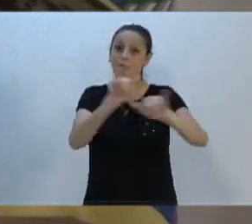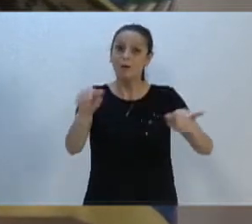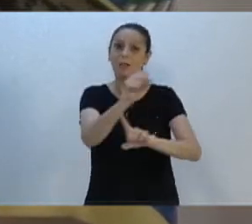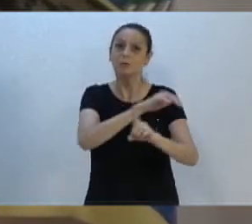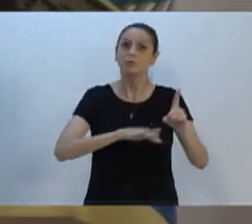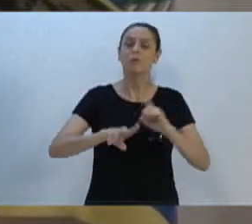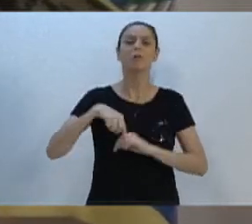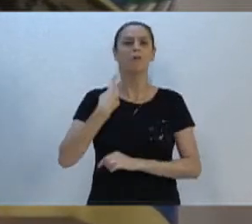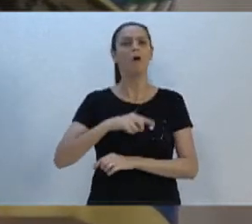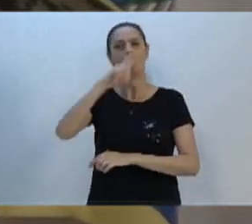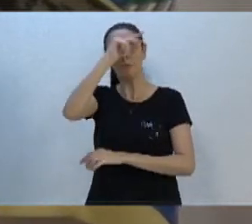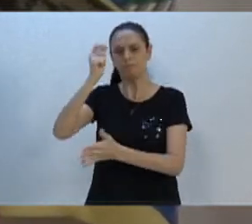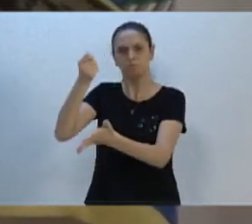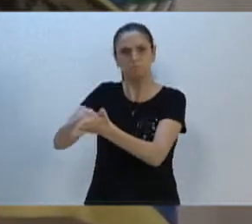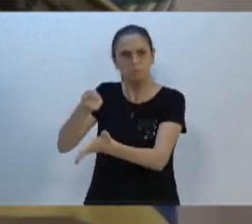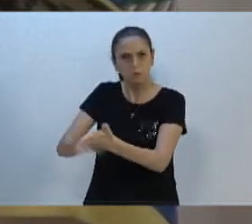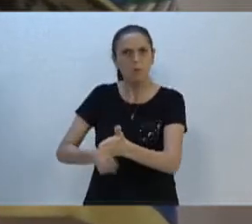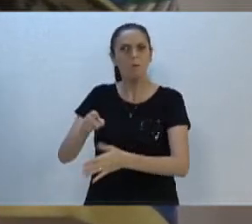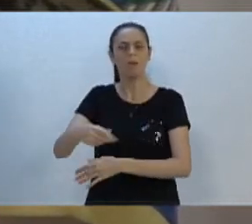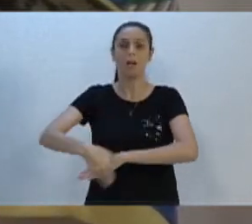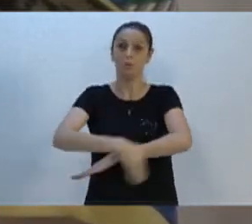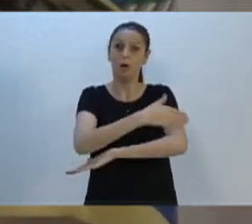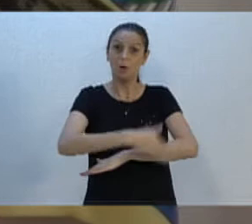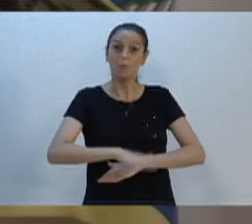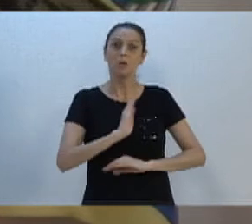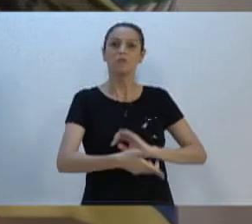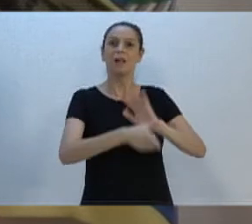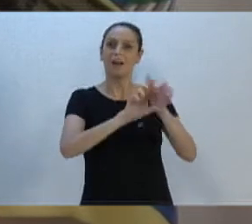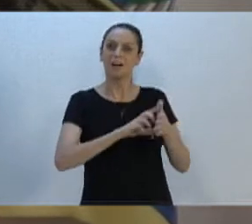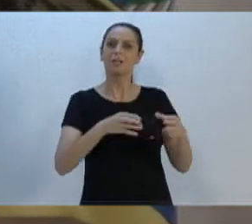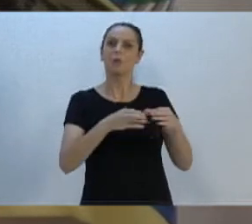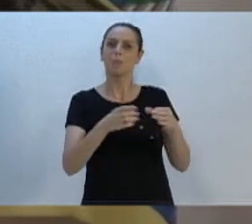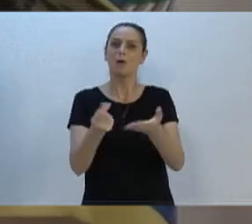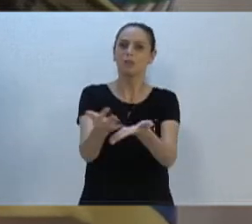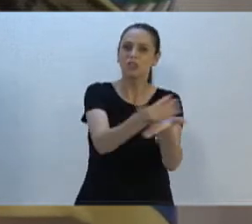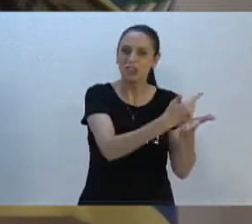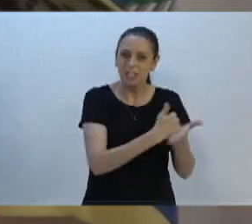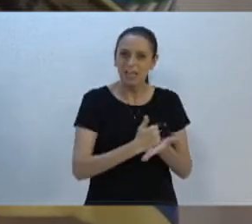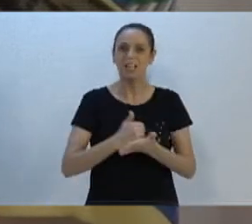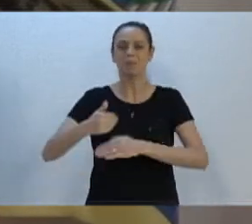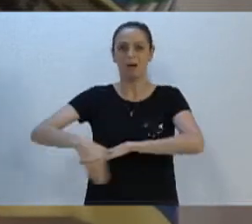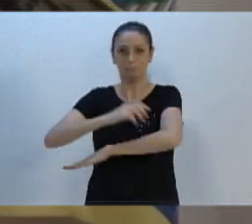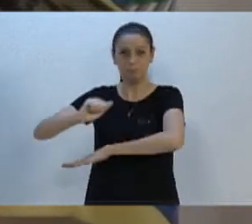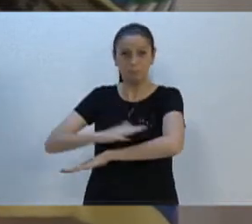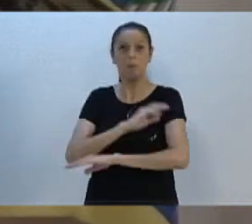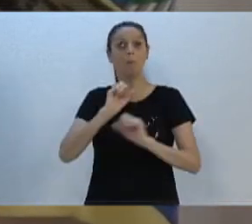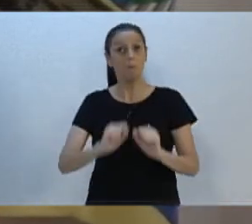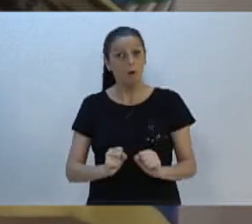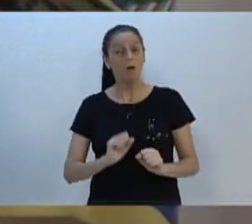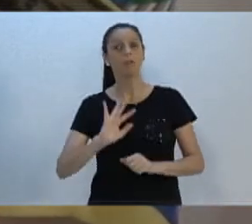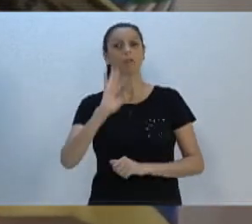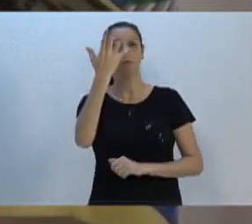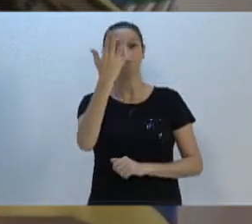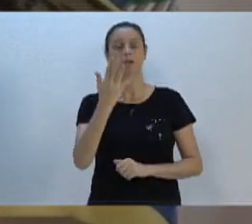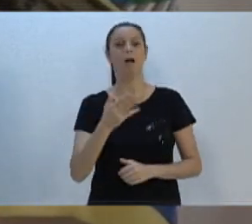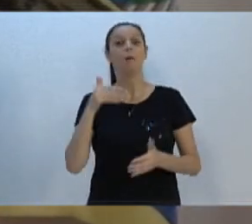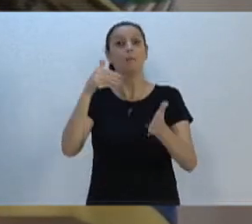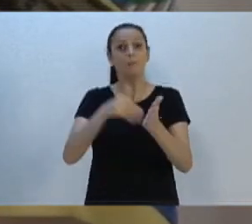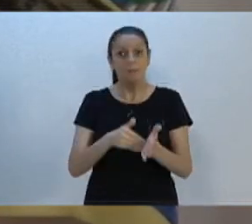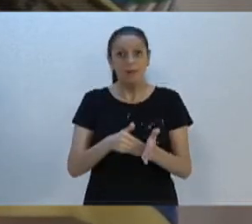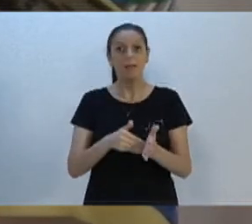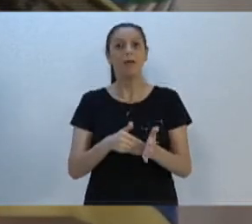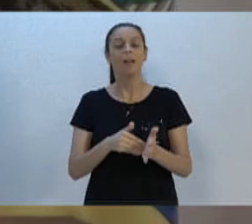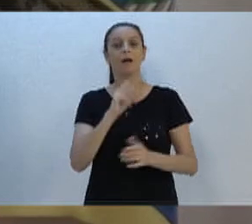cobrando do Executivo para que as ruas de multirão, como mencionei anteriormente, possam acontecer e devam acontecer até o primeiro